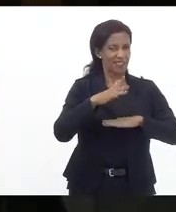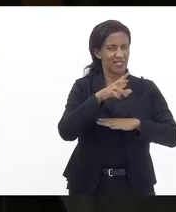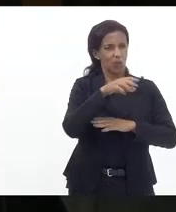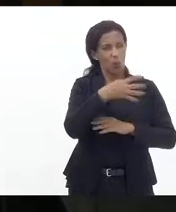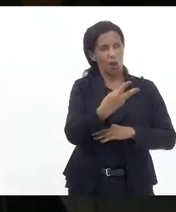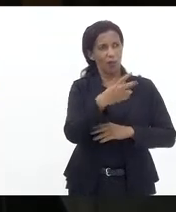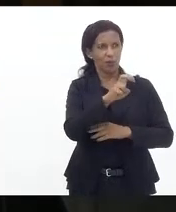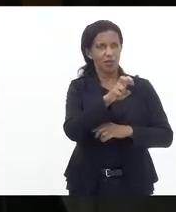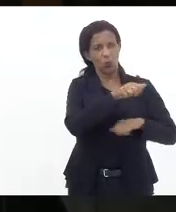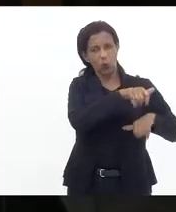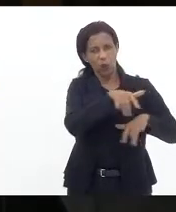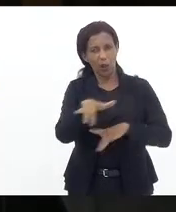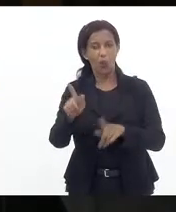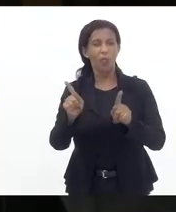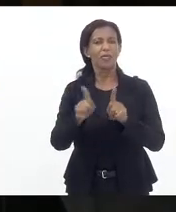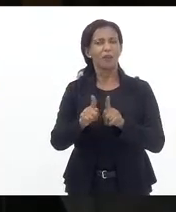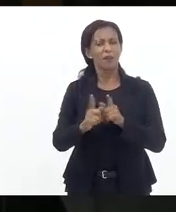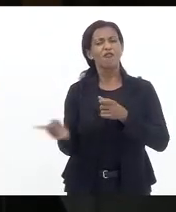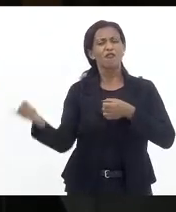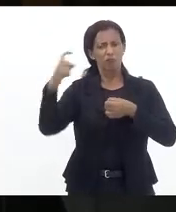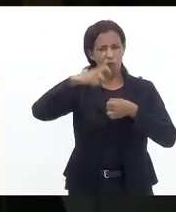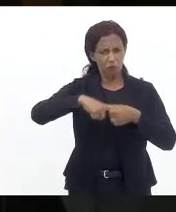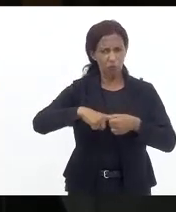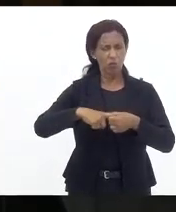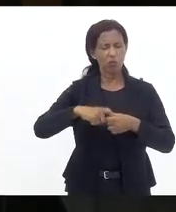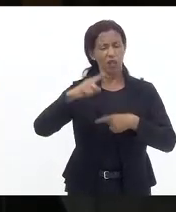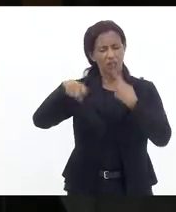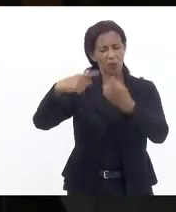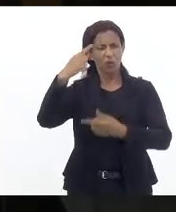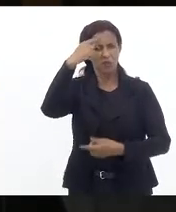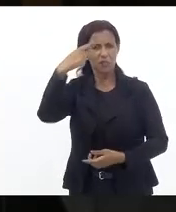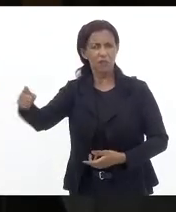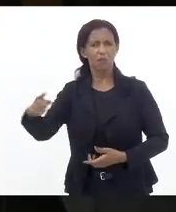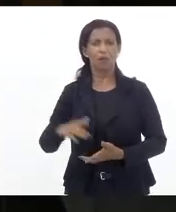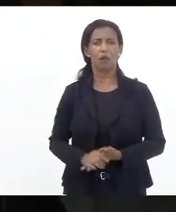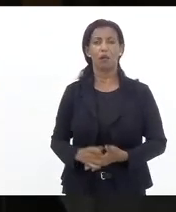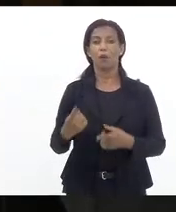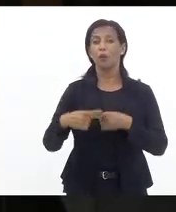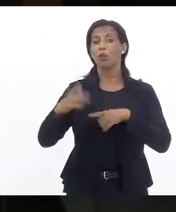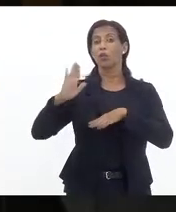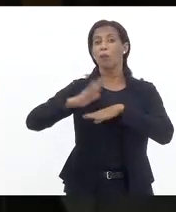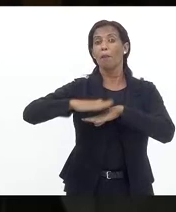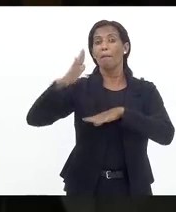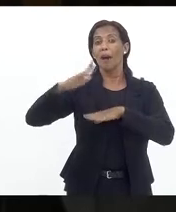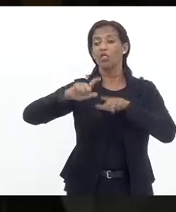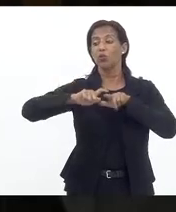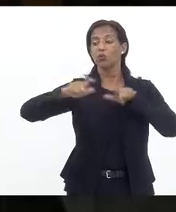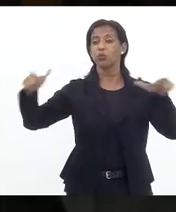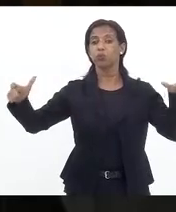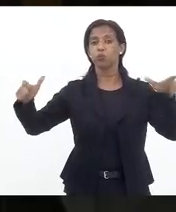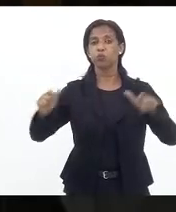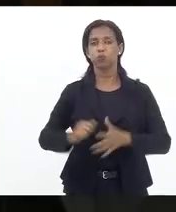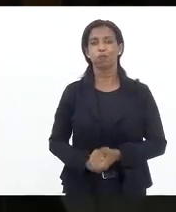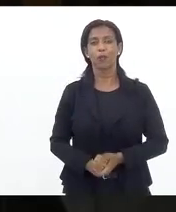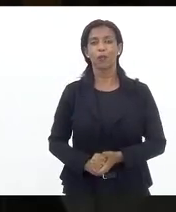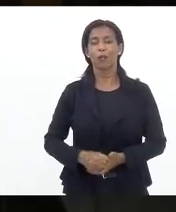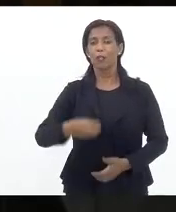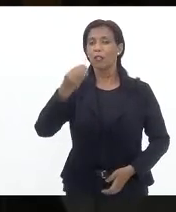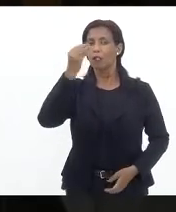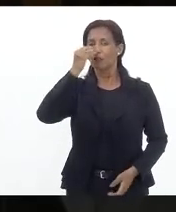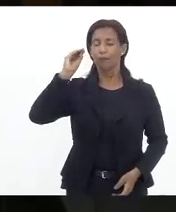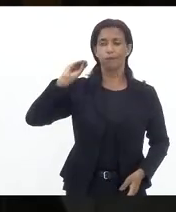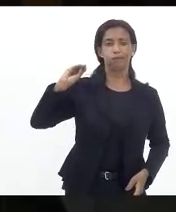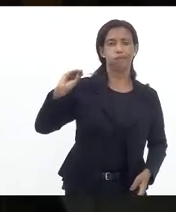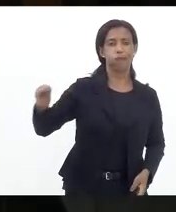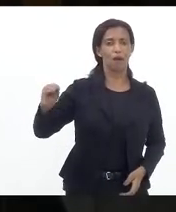oportunidades esse ano e vamos voltar a levar nas próximas semanas porque somos maioria da população que rejeita esse